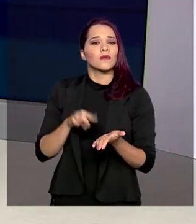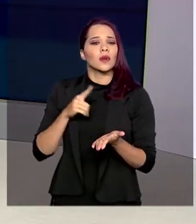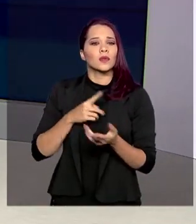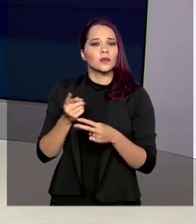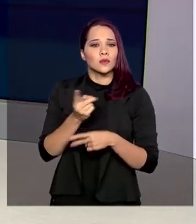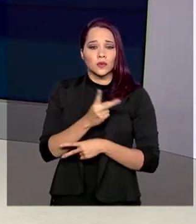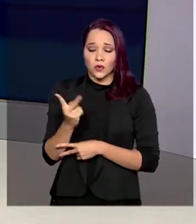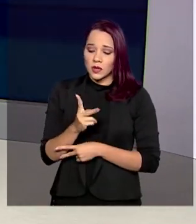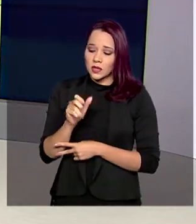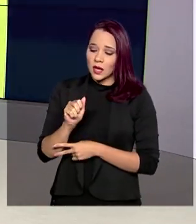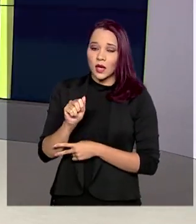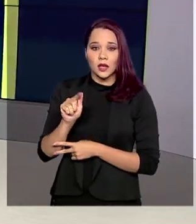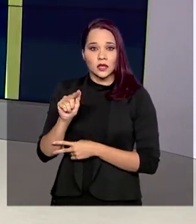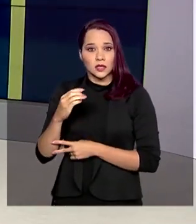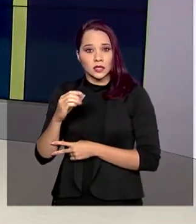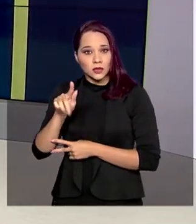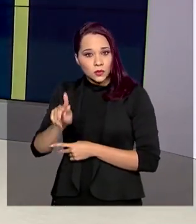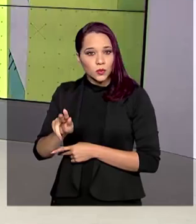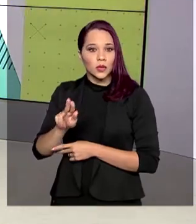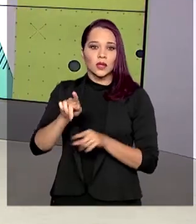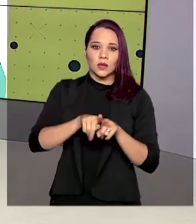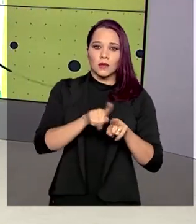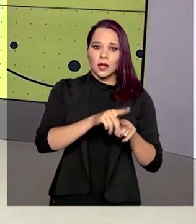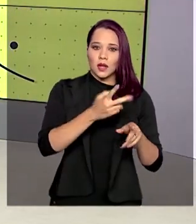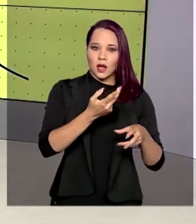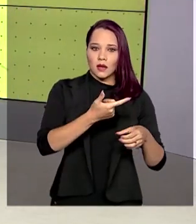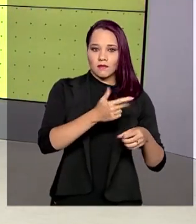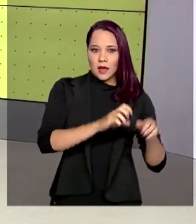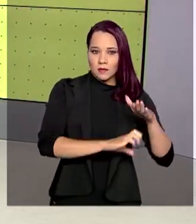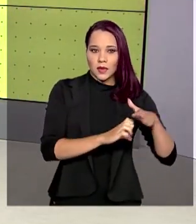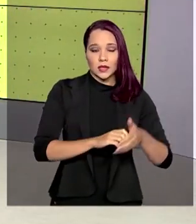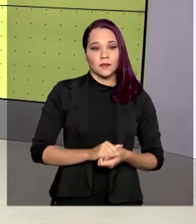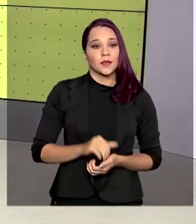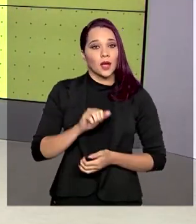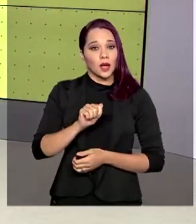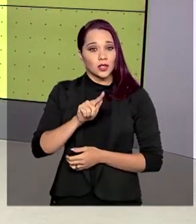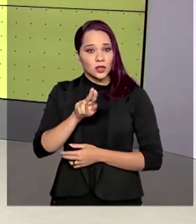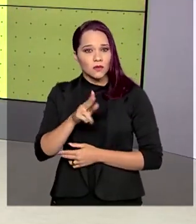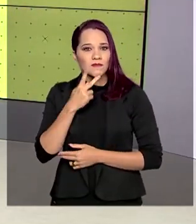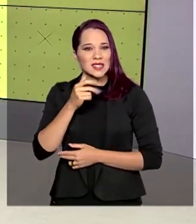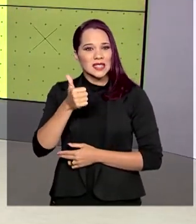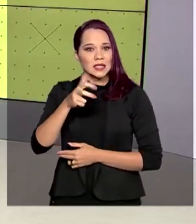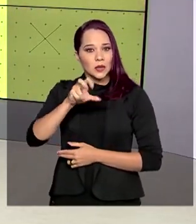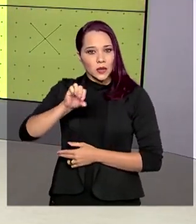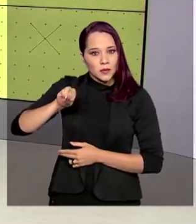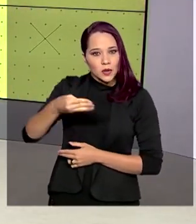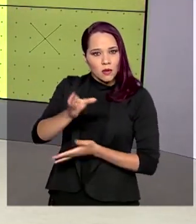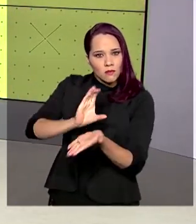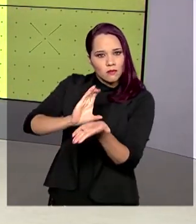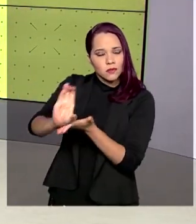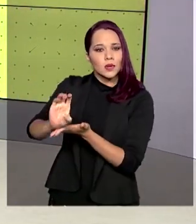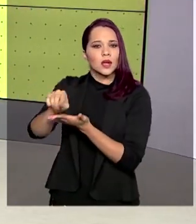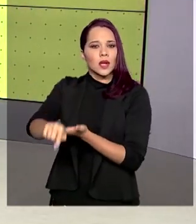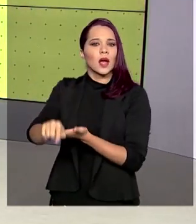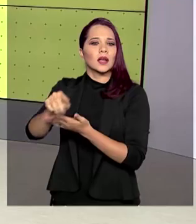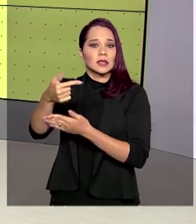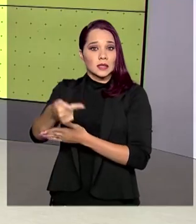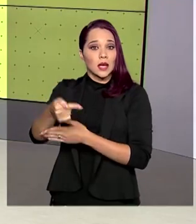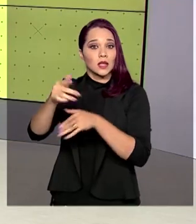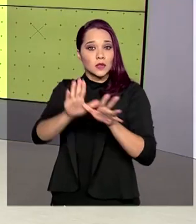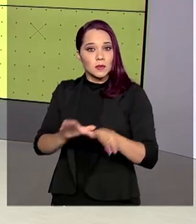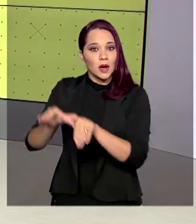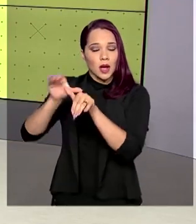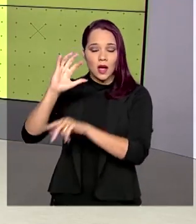entre a Advocacia Geral da União e a mineradora. De acordo com a AGU, R 150 milhões serão destinados a sete parques